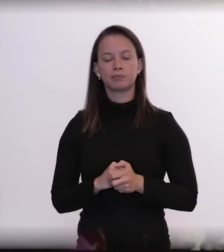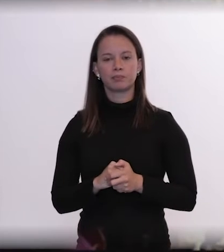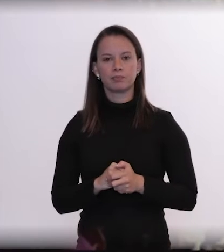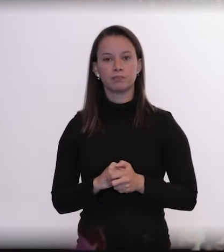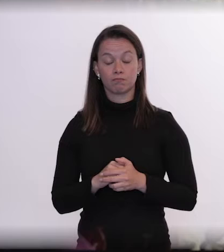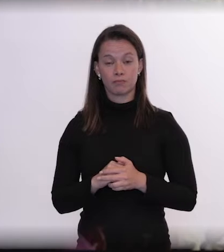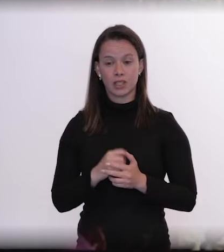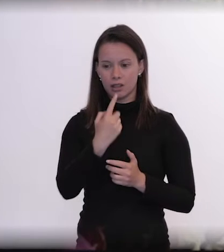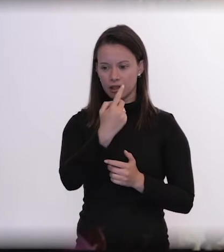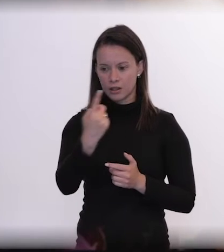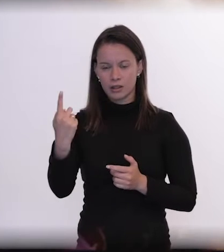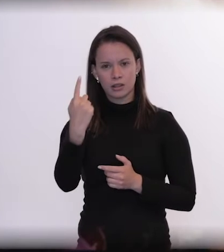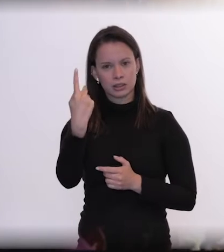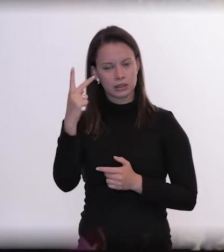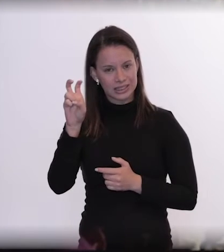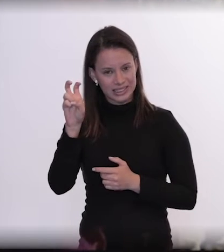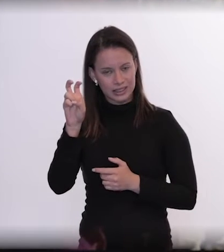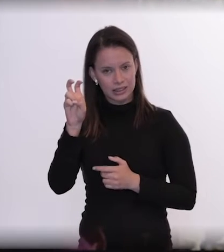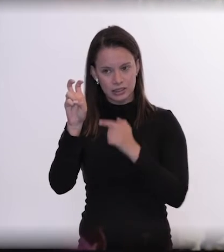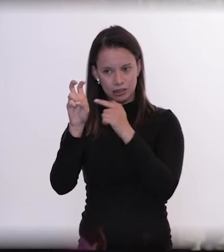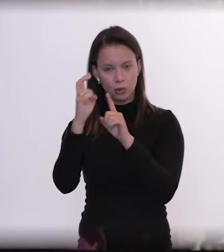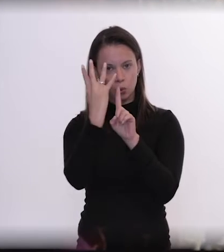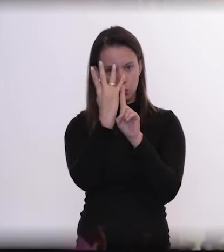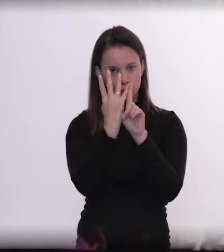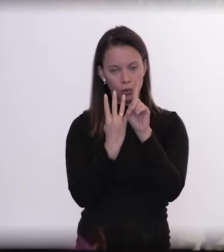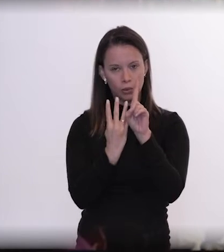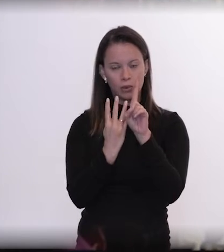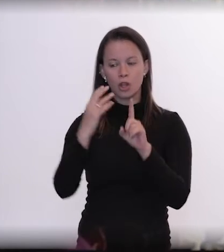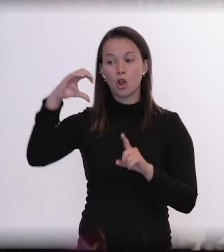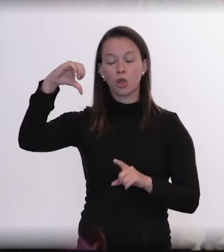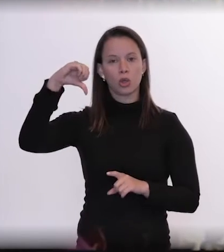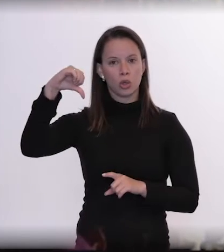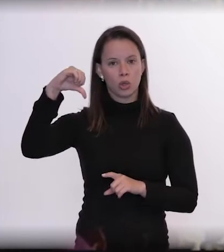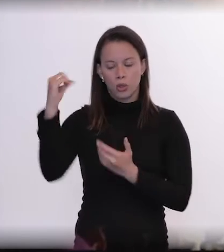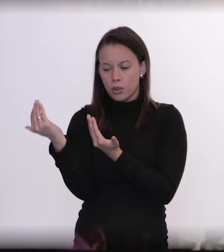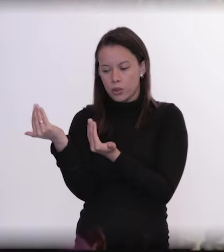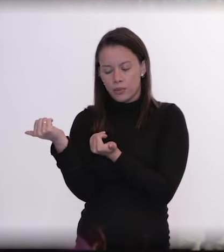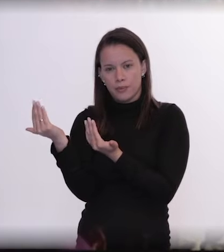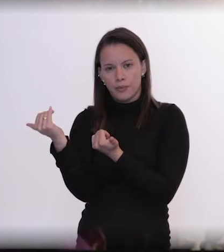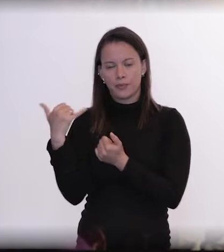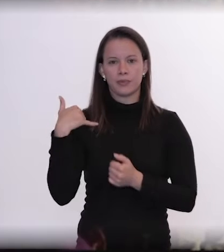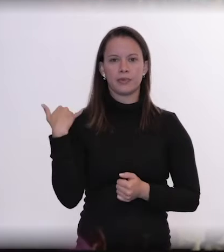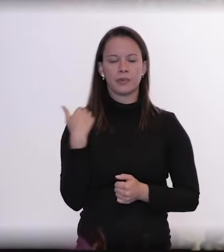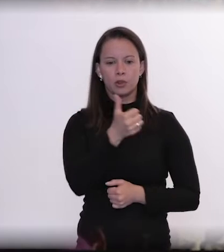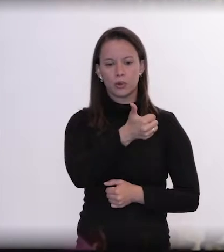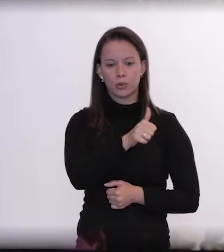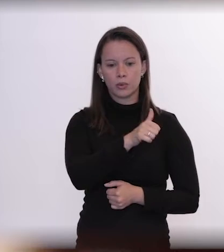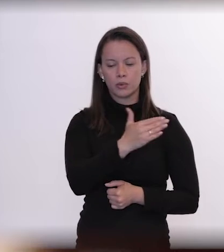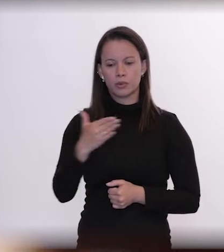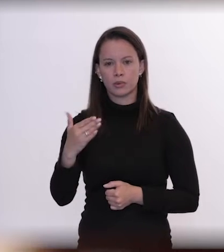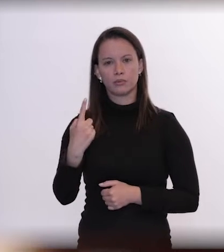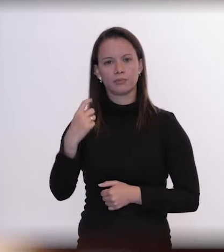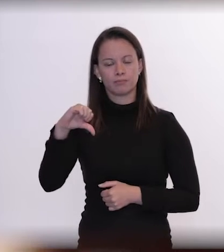Desses 15, em quatro, nos quatro primeiros meses do ano, nove deles eram jovens entre os 11 e os 19 anos.